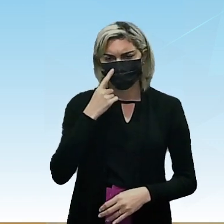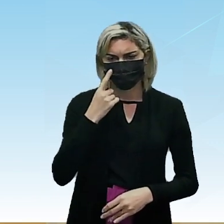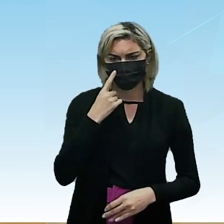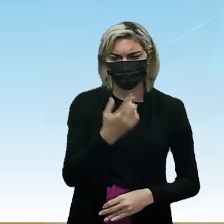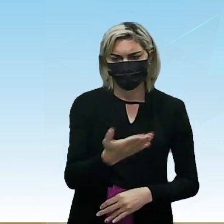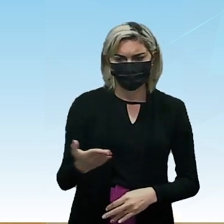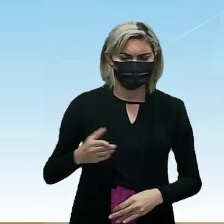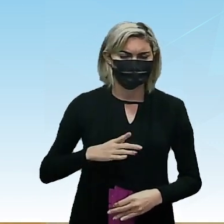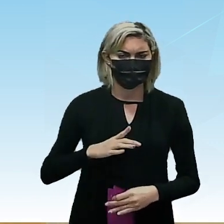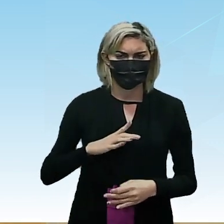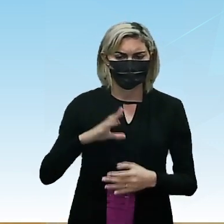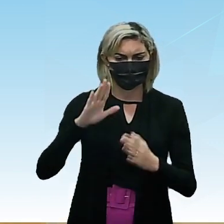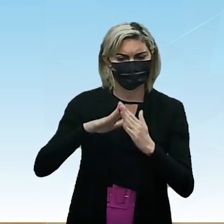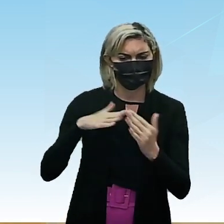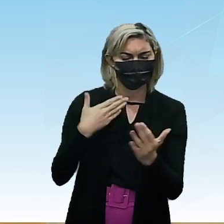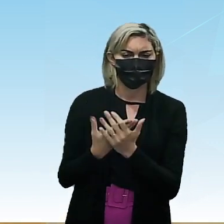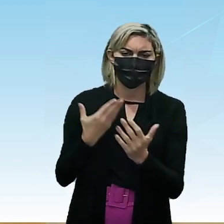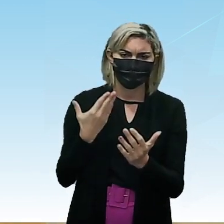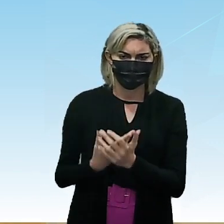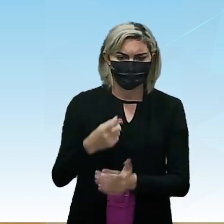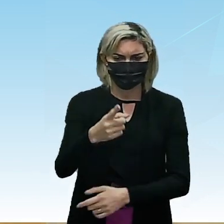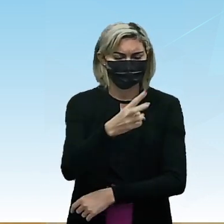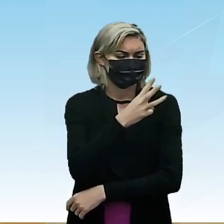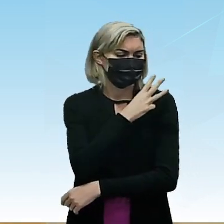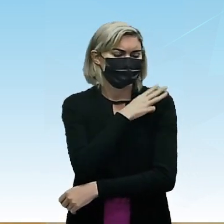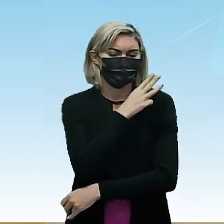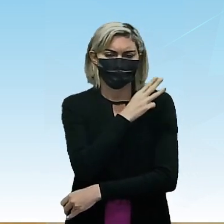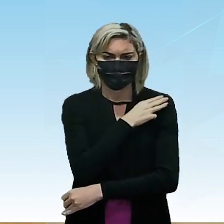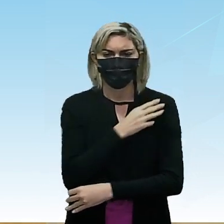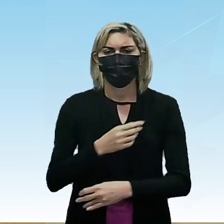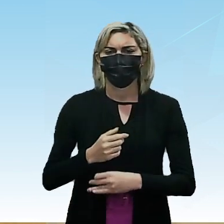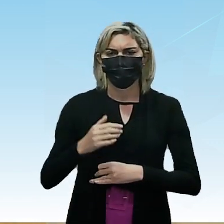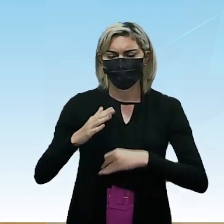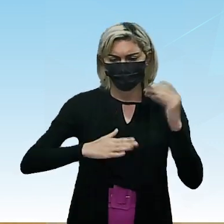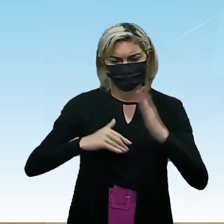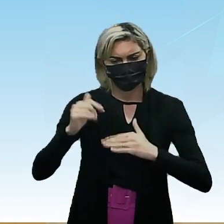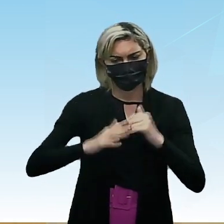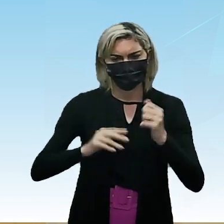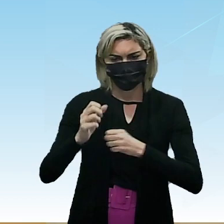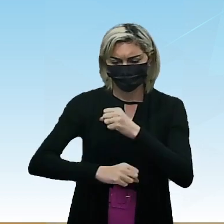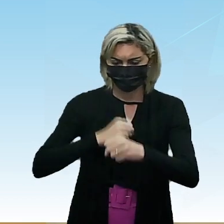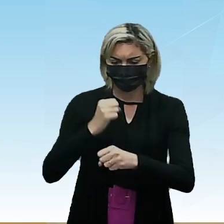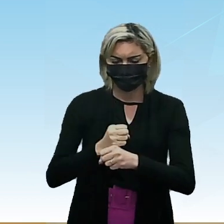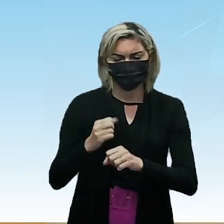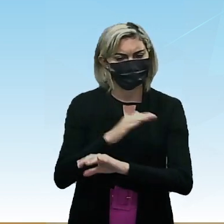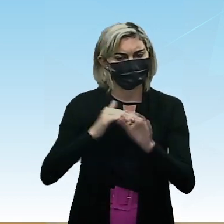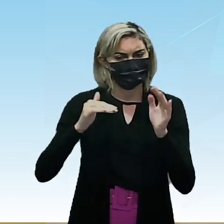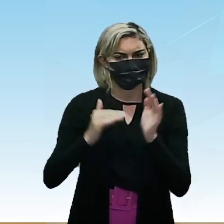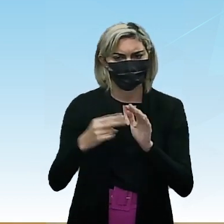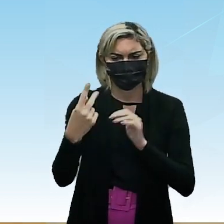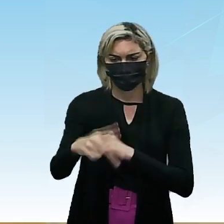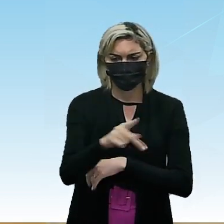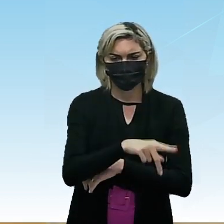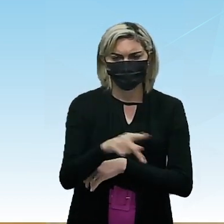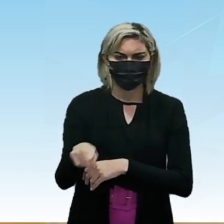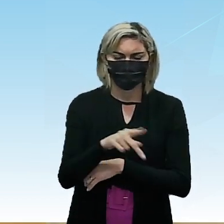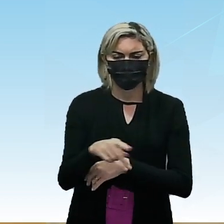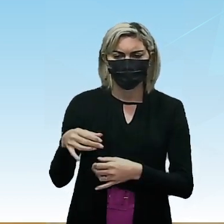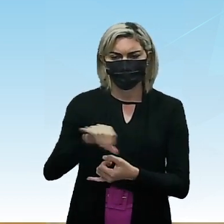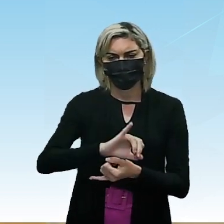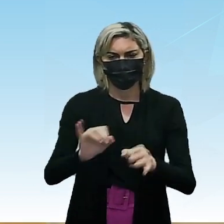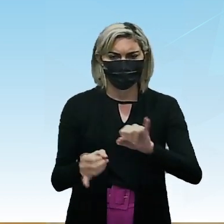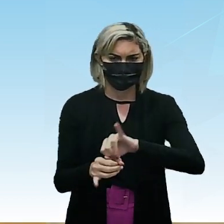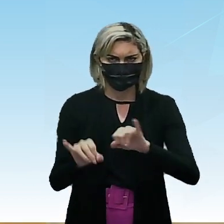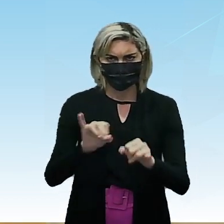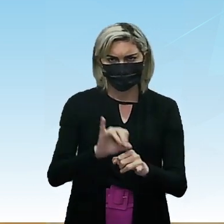Aí na sua escola Você que é terceiro ano Praticamente vai ver aí o ano todo O seu professor de química